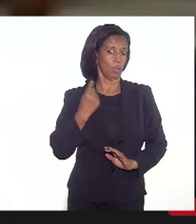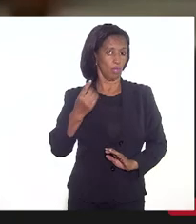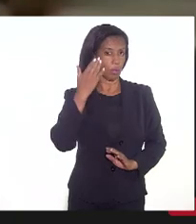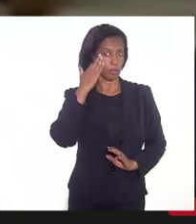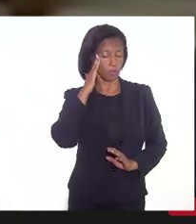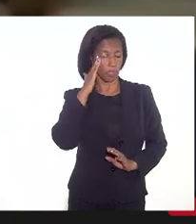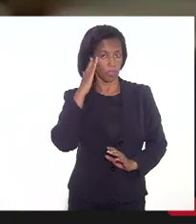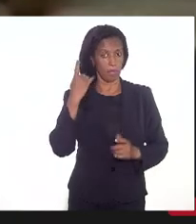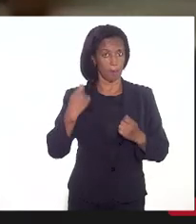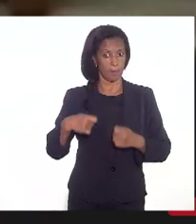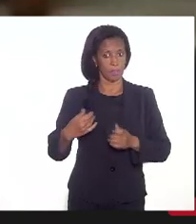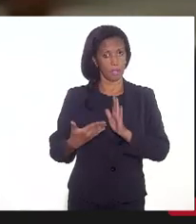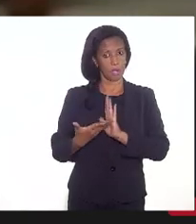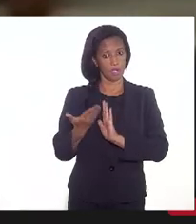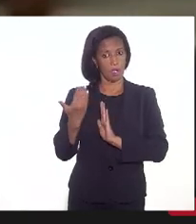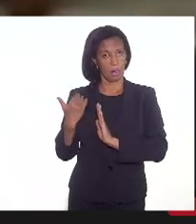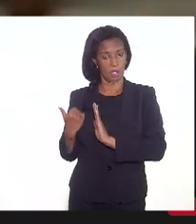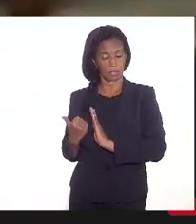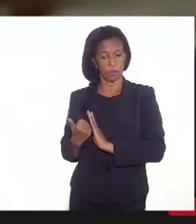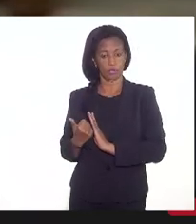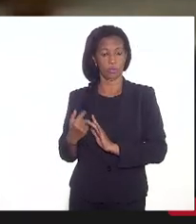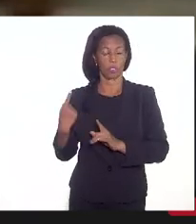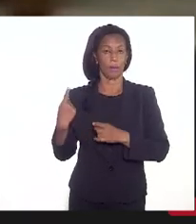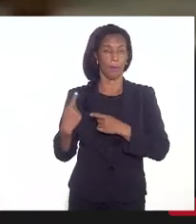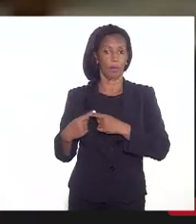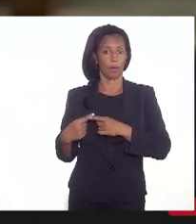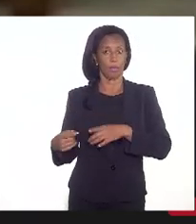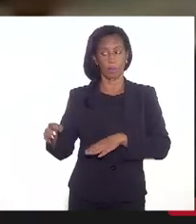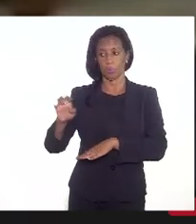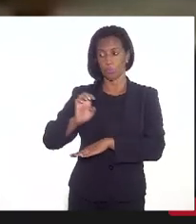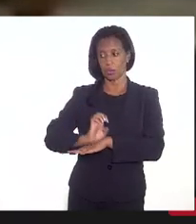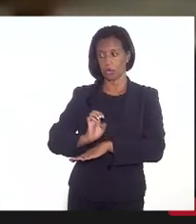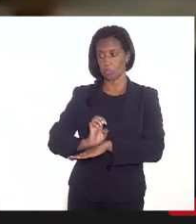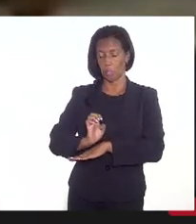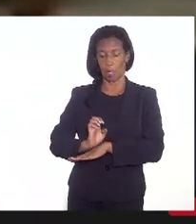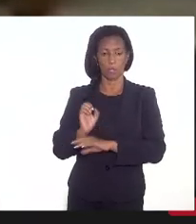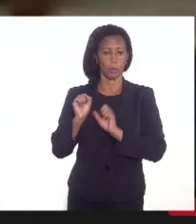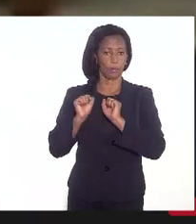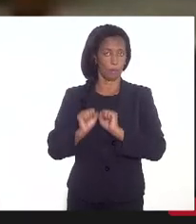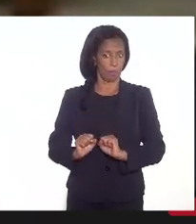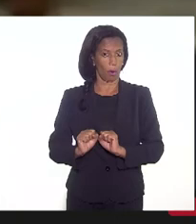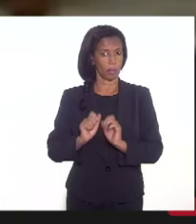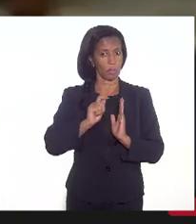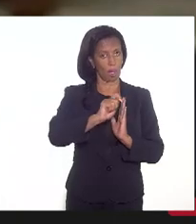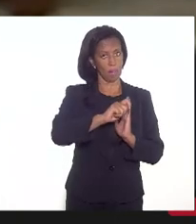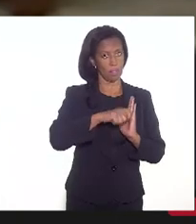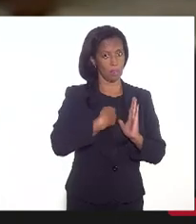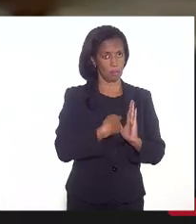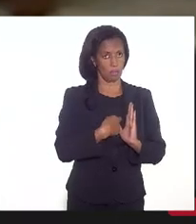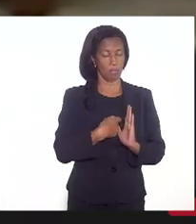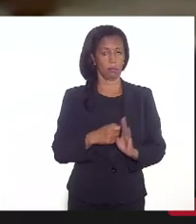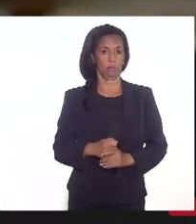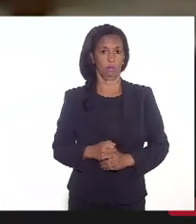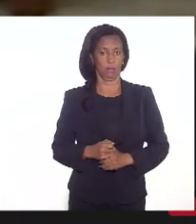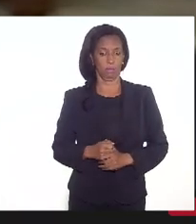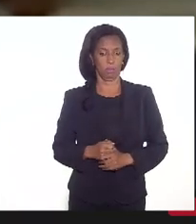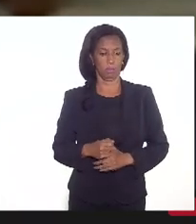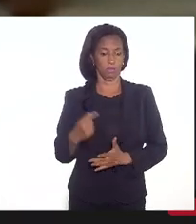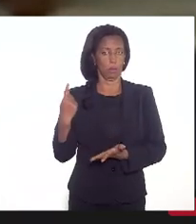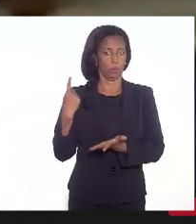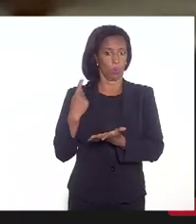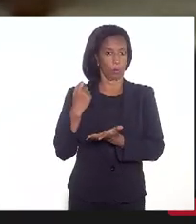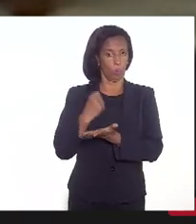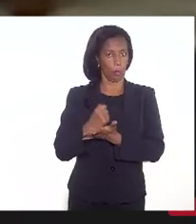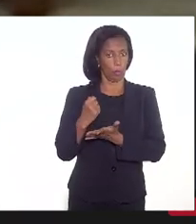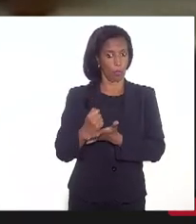ser antes, porque para que o Estado possa assinar o contrato